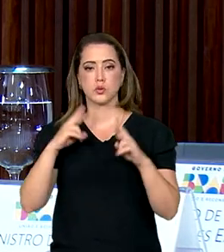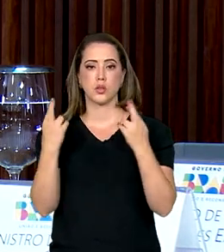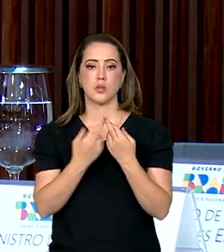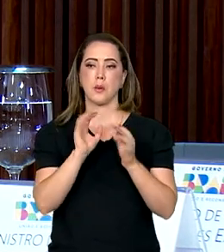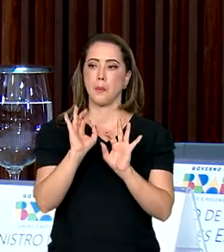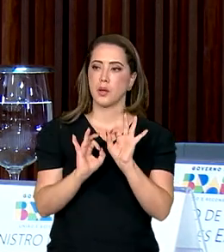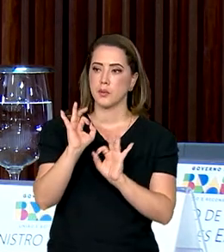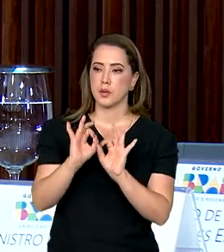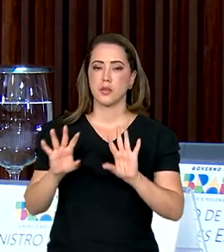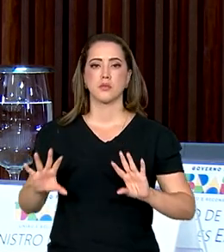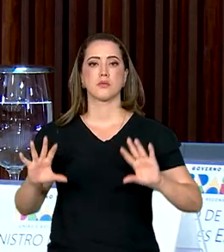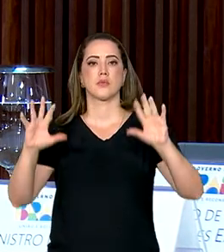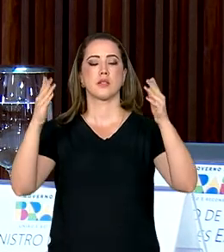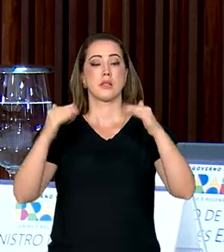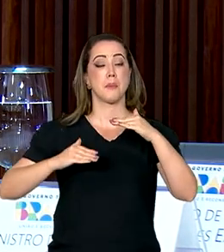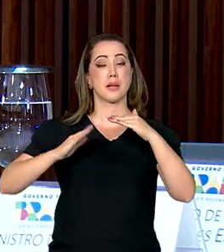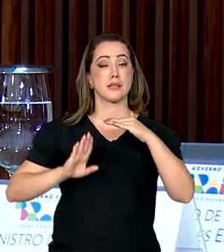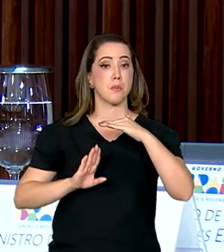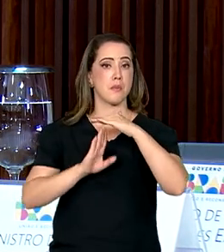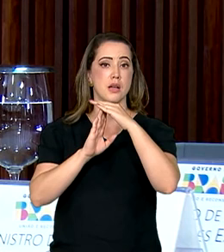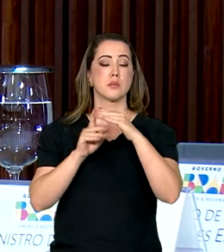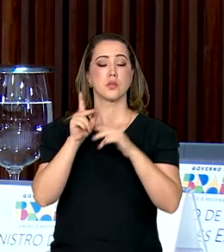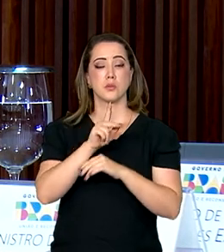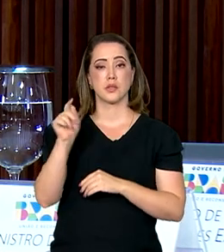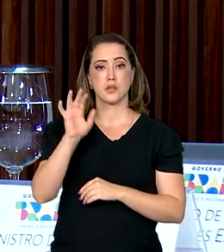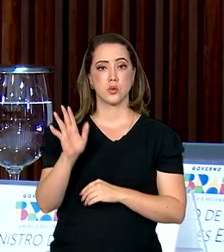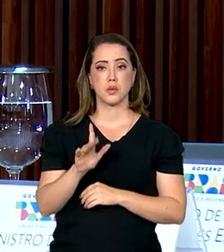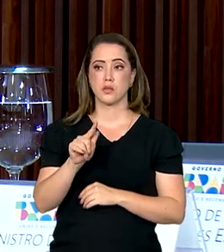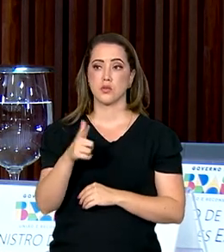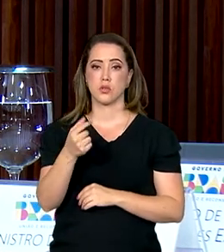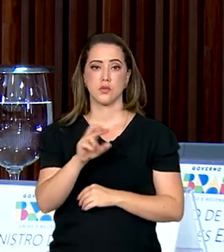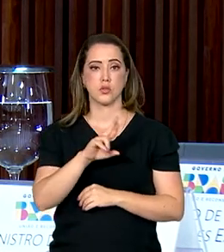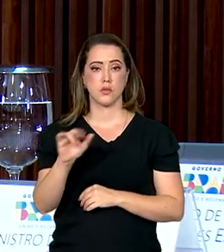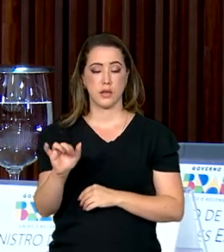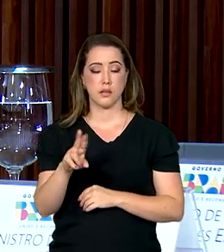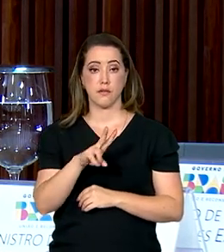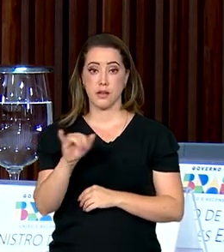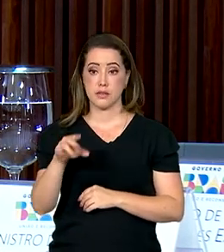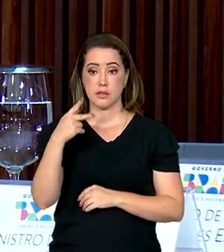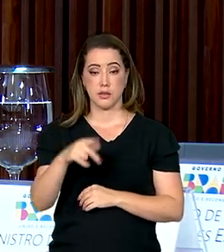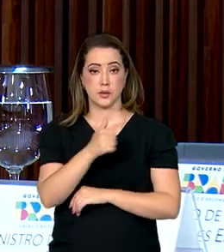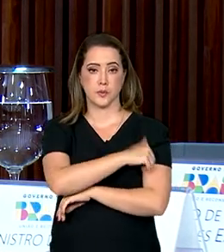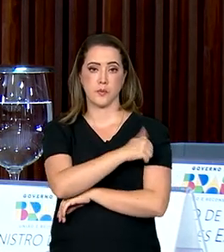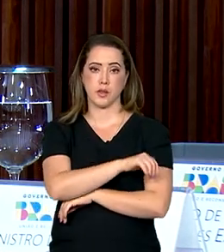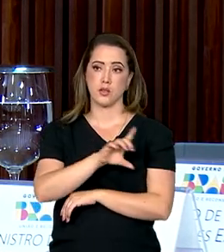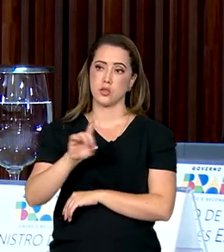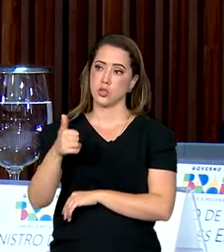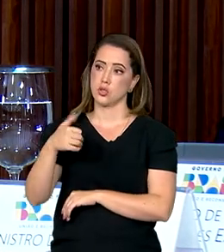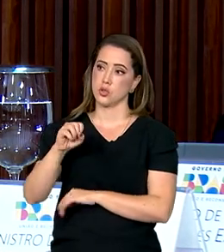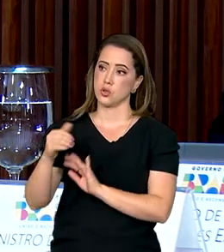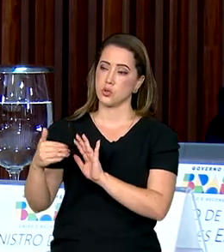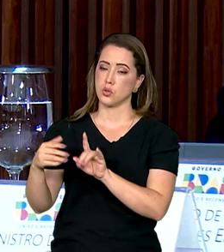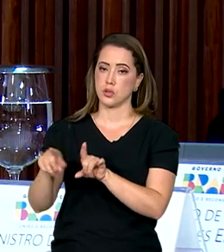preparar o evento máximo da presidência brasileira do G20, que será a Cúpula do Rio de Janeiro, nos dias 18 e